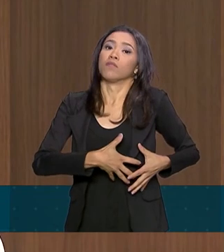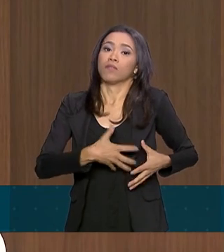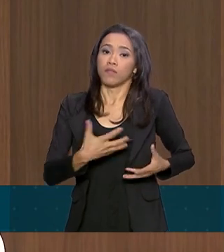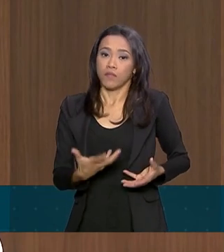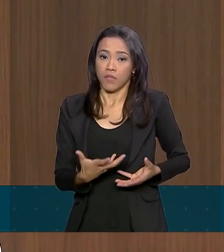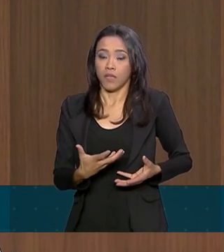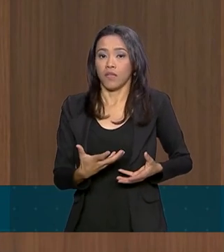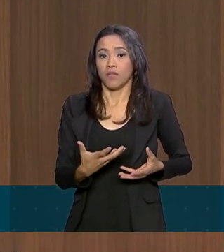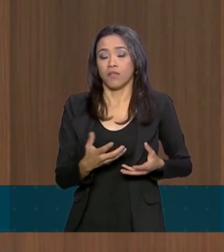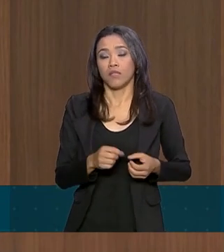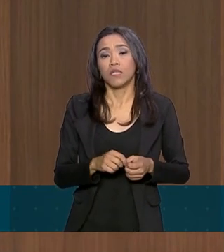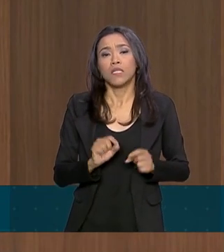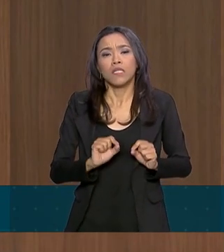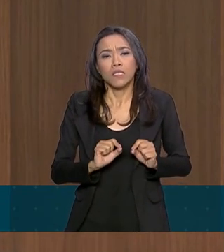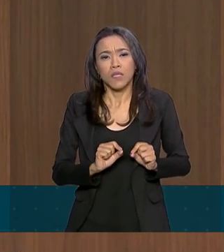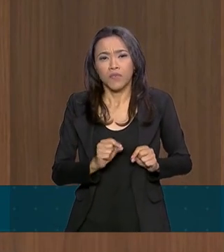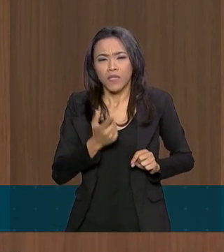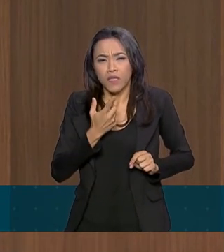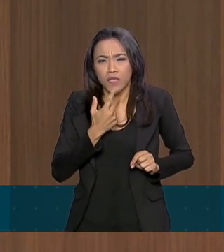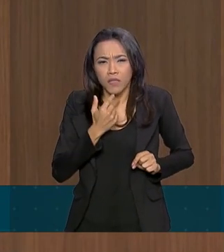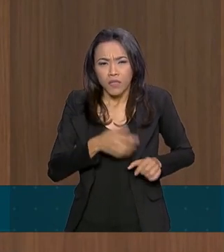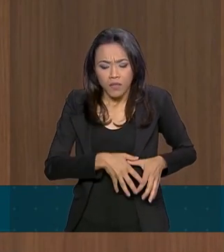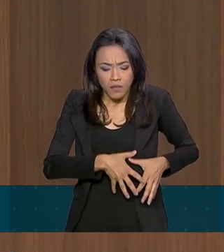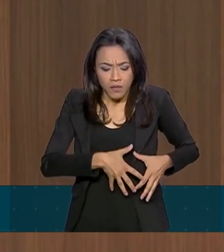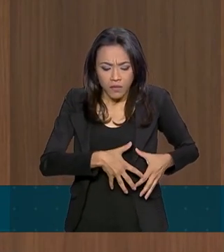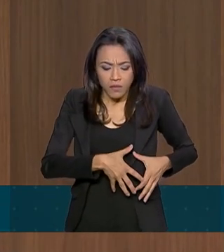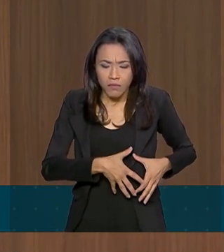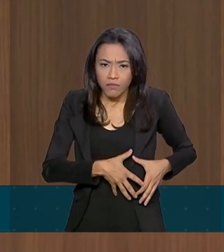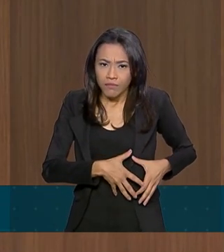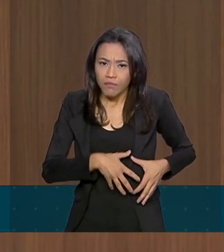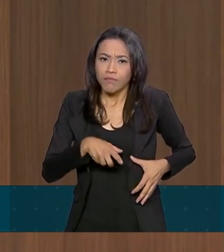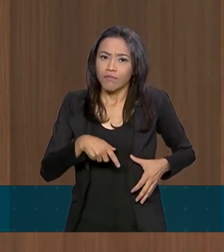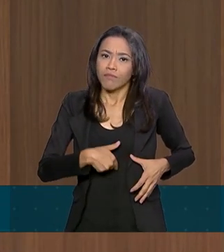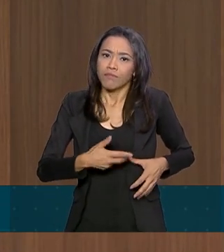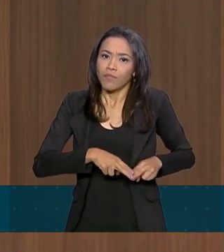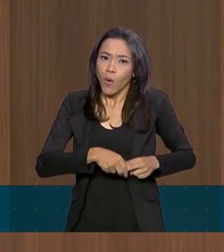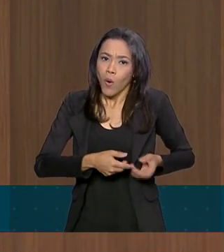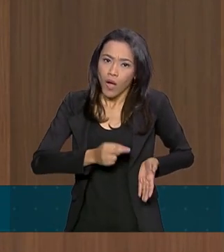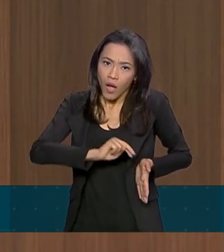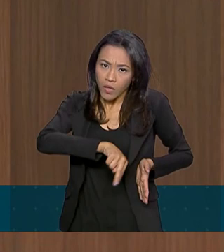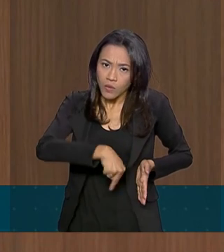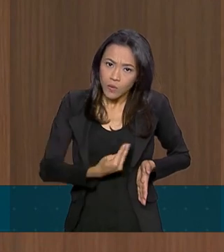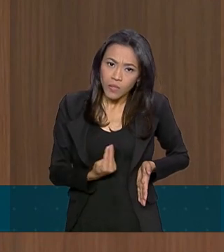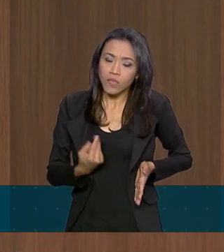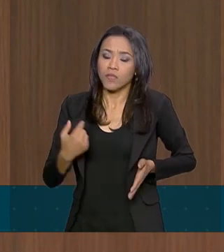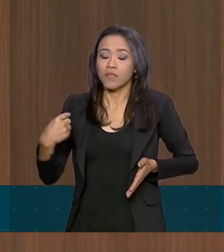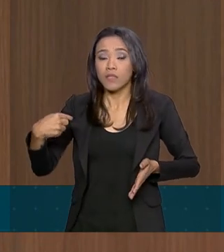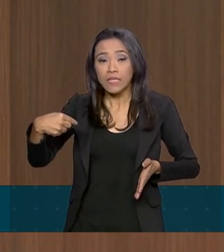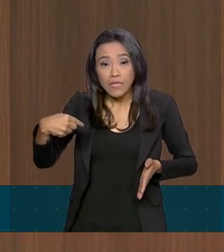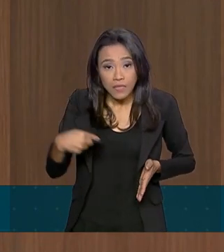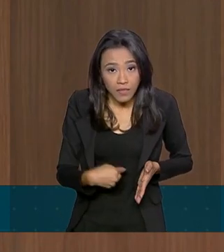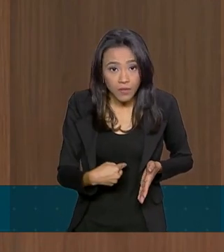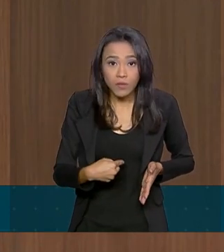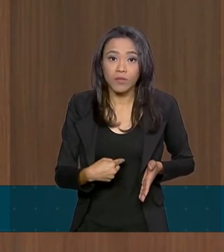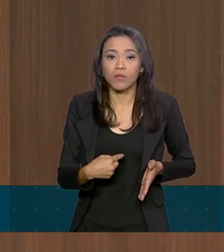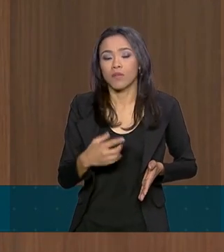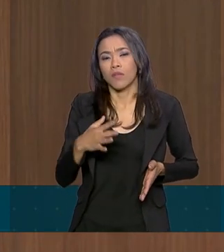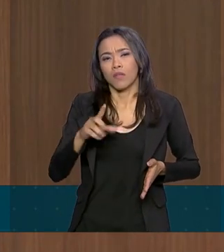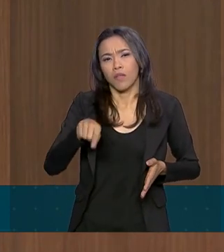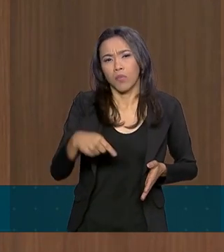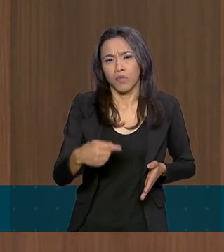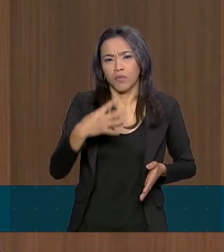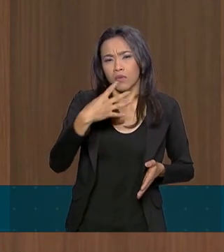fica meio demaciado, meio inflamado de você mexer para soltar as aderências. E isso faz com que a BOS 48,